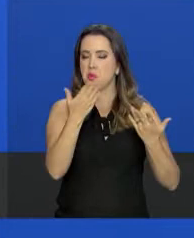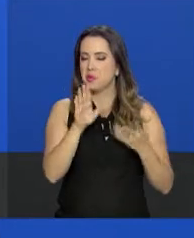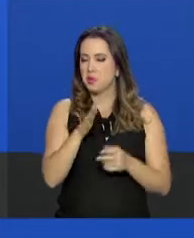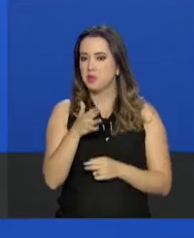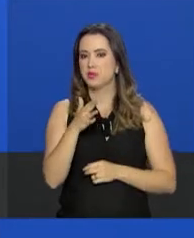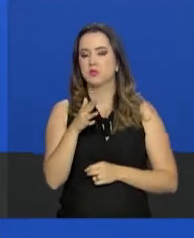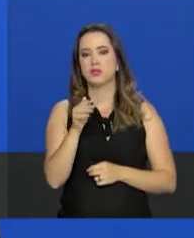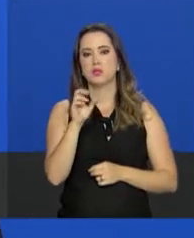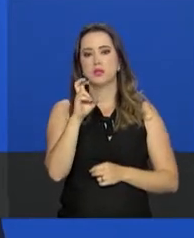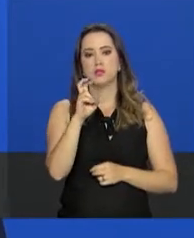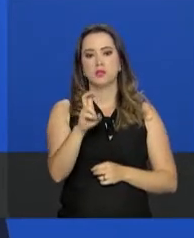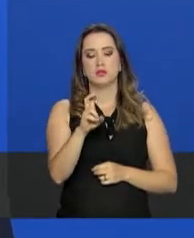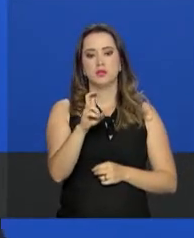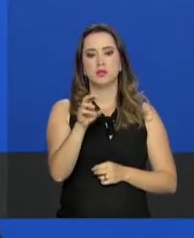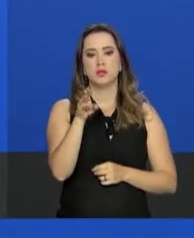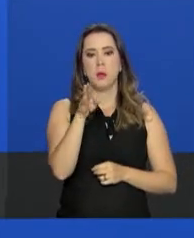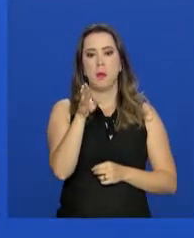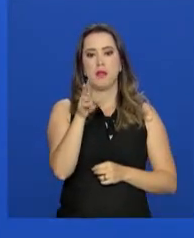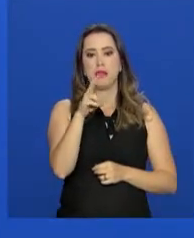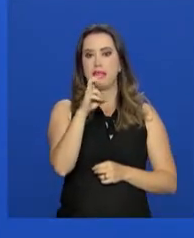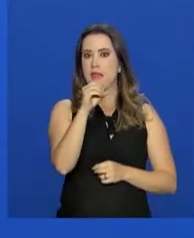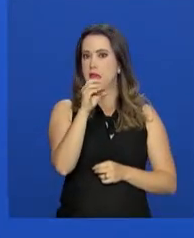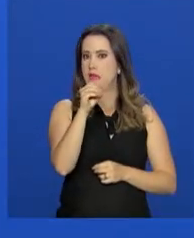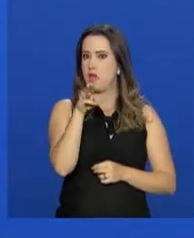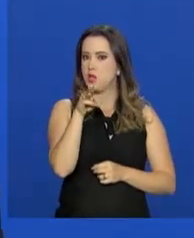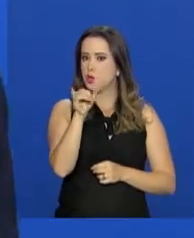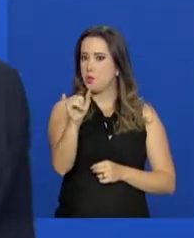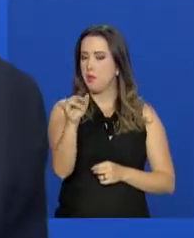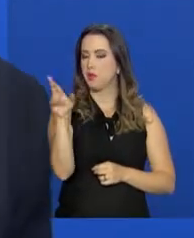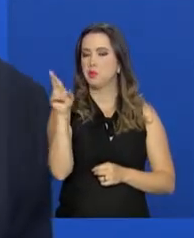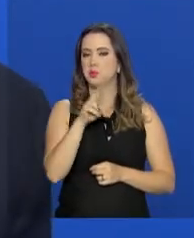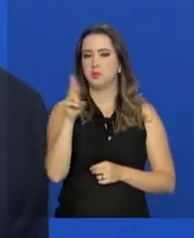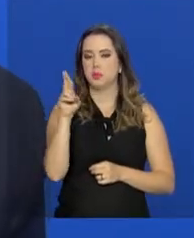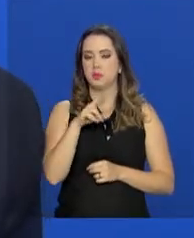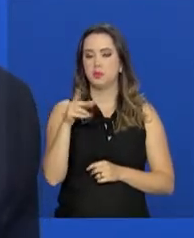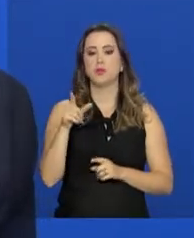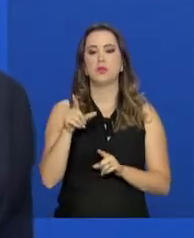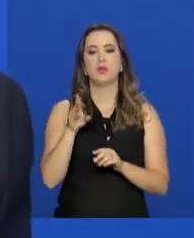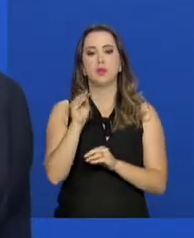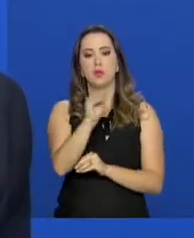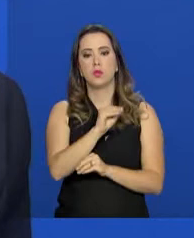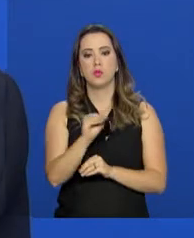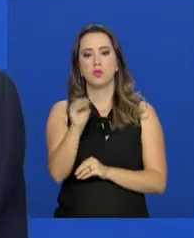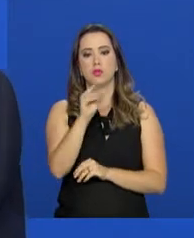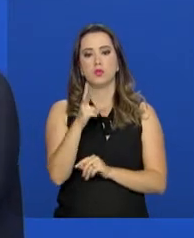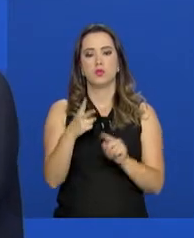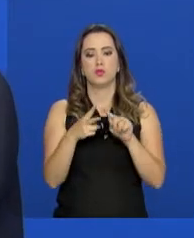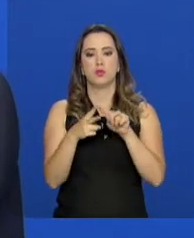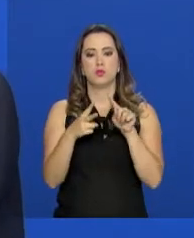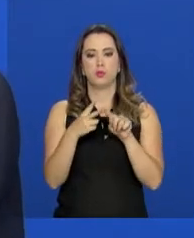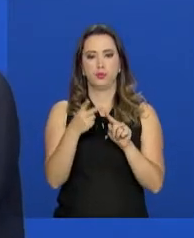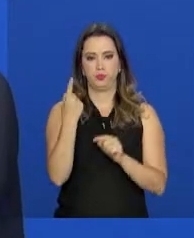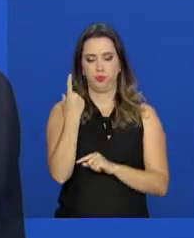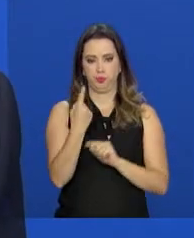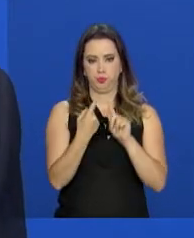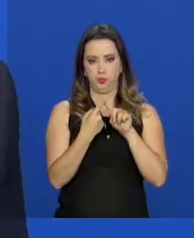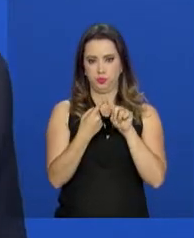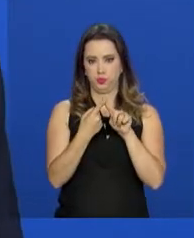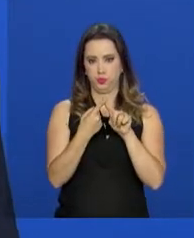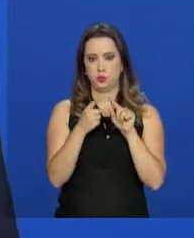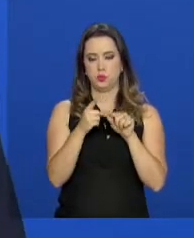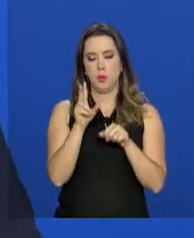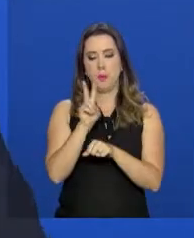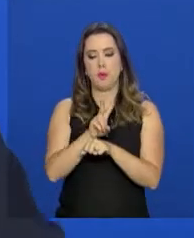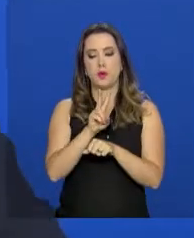cerca de 500 bilhões de reais. E atende a duas grandes finalidades. Primeiro, ser